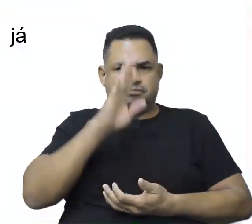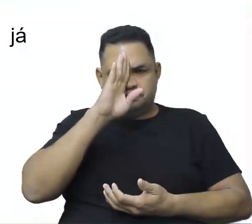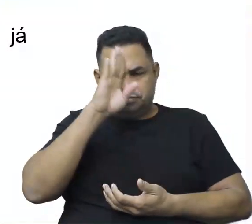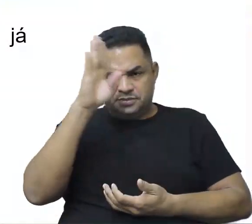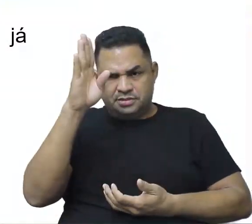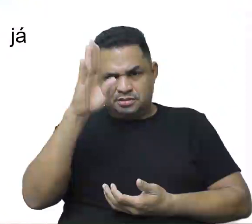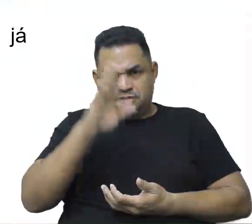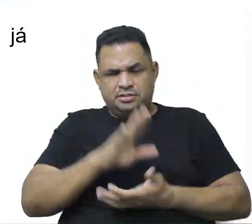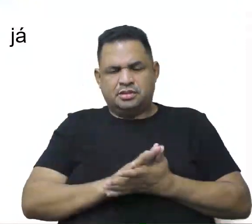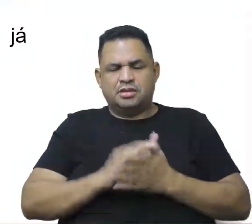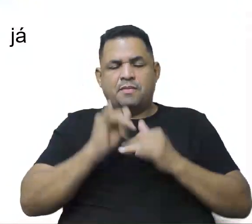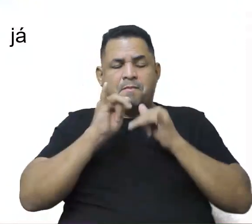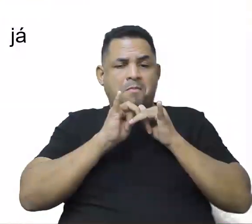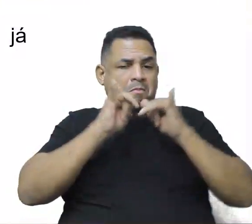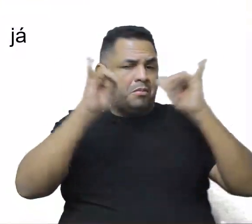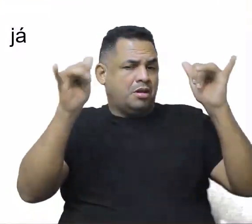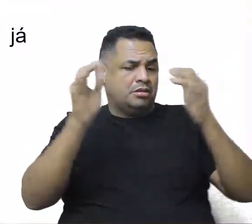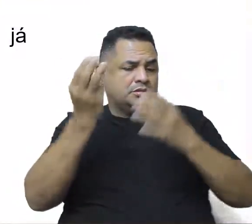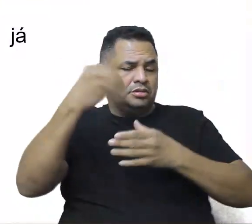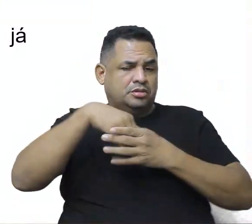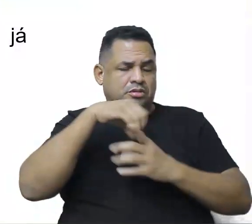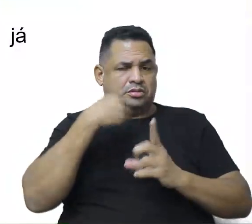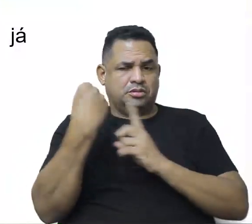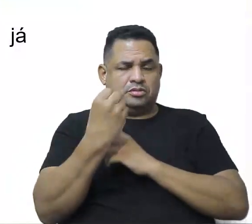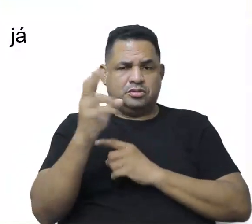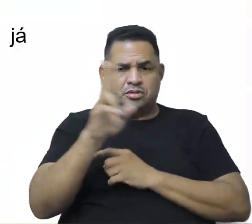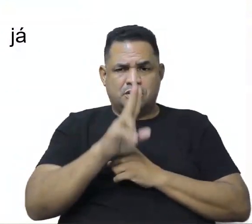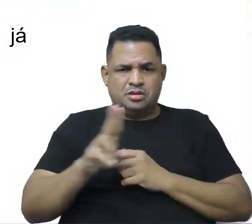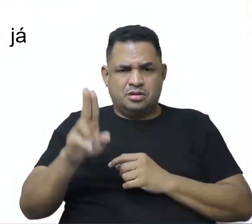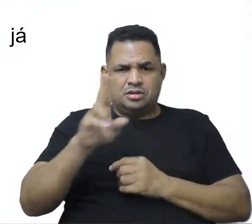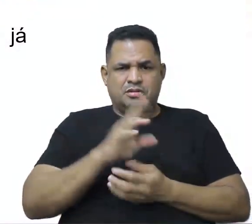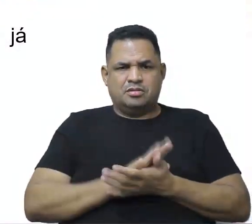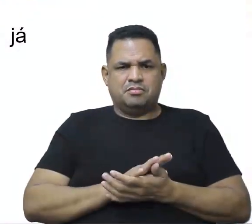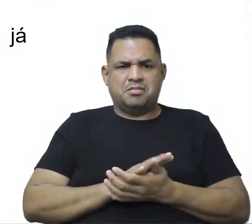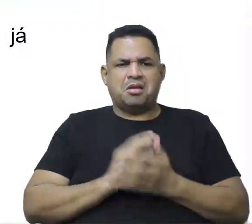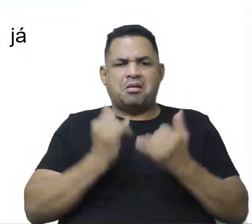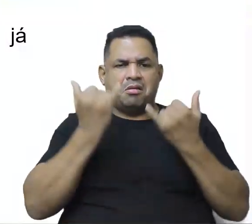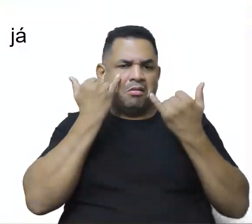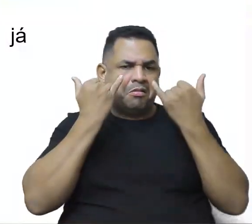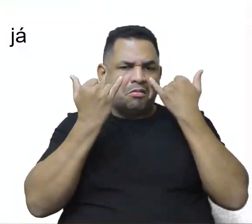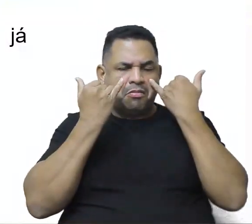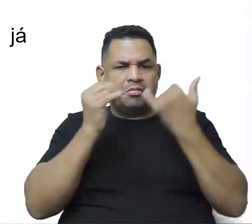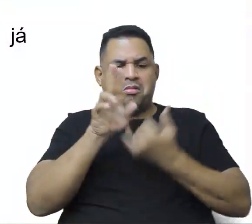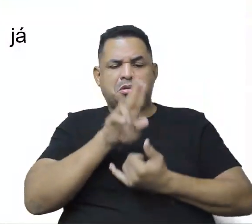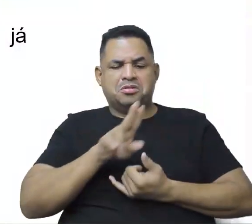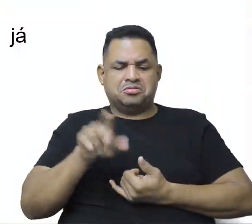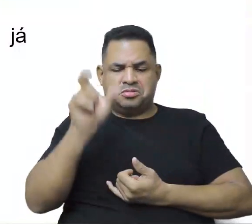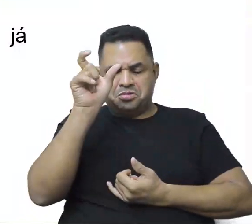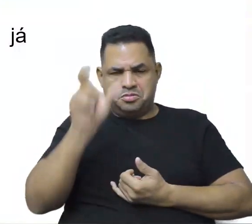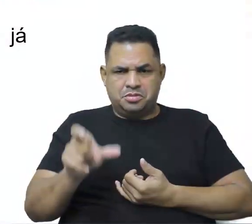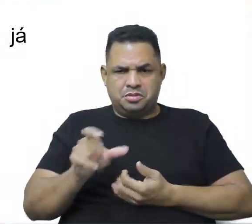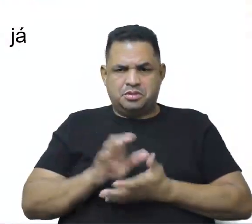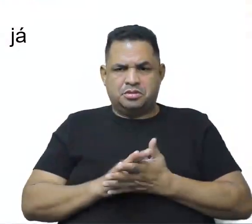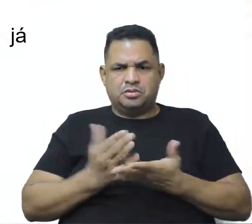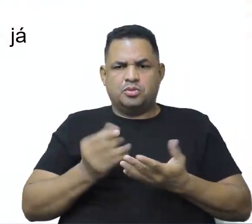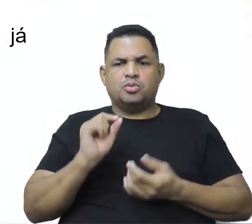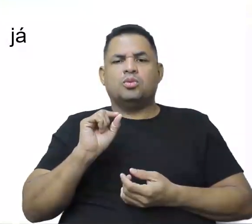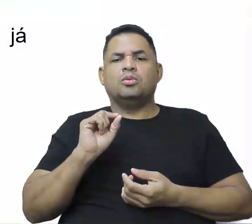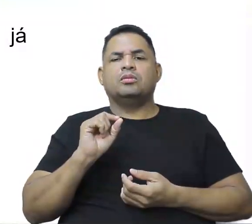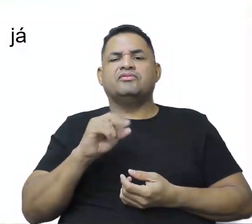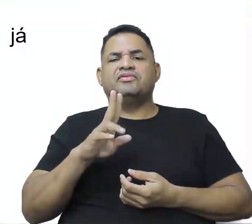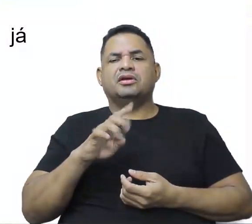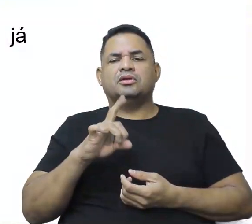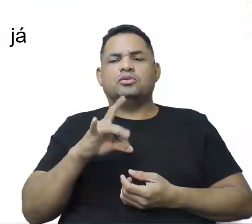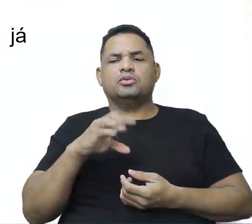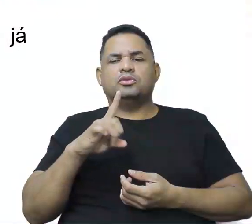função das propagandas em uma sociedade de consumo é informar os consumidores acerca das virtudes